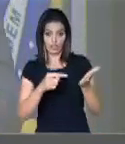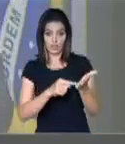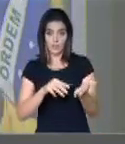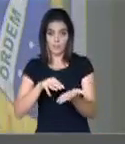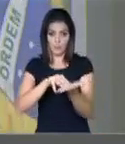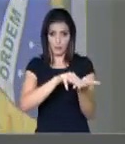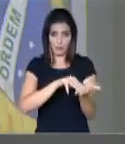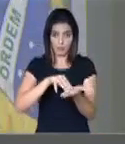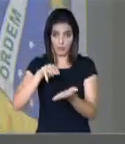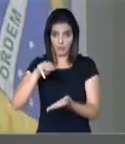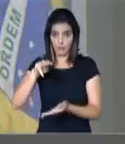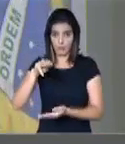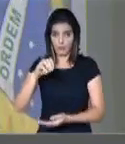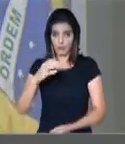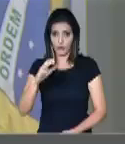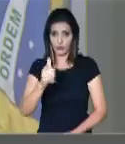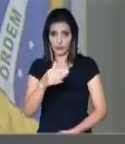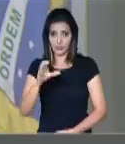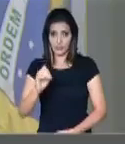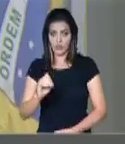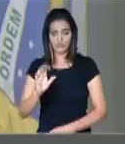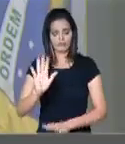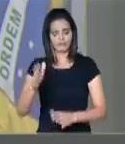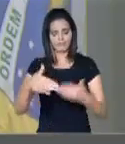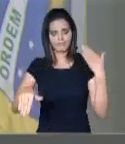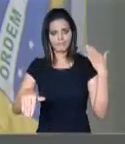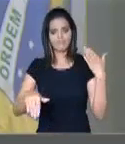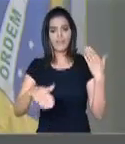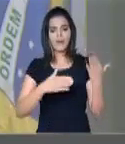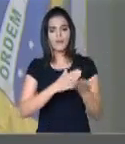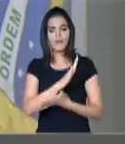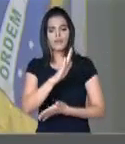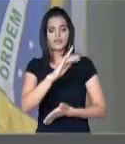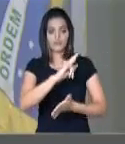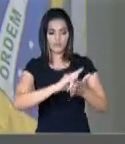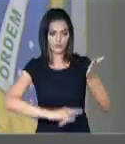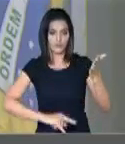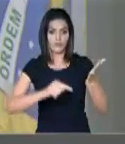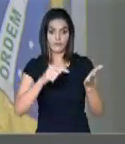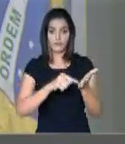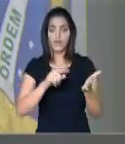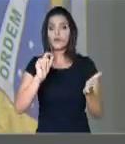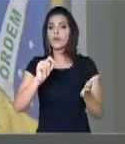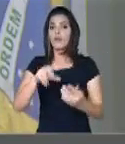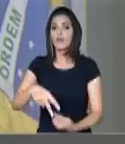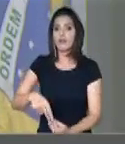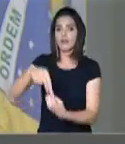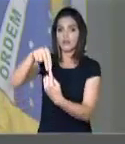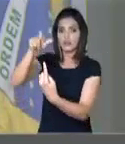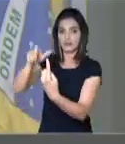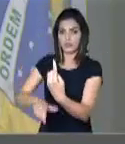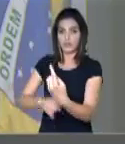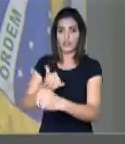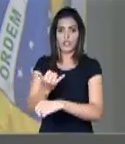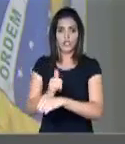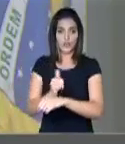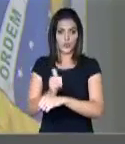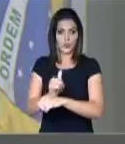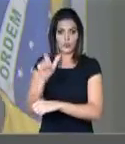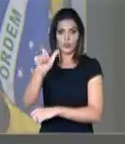que requer a aprovação de moção de repúdio à indicação do youtuber